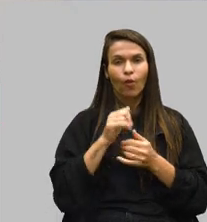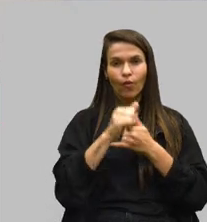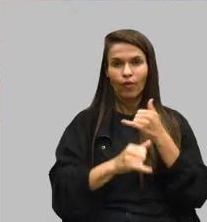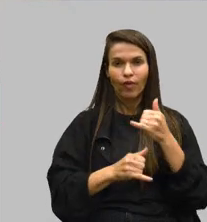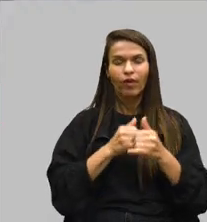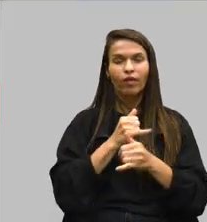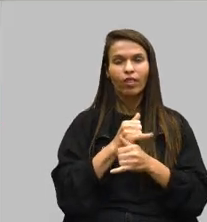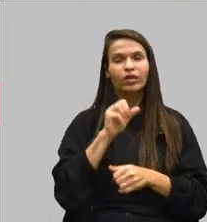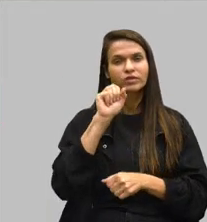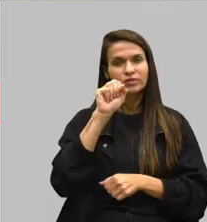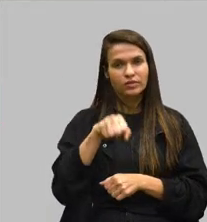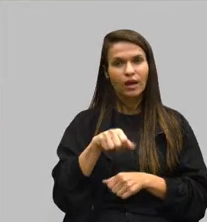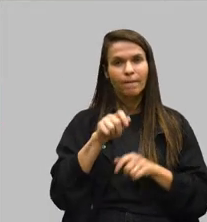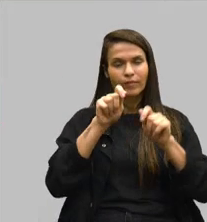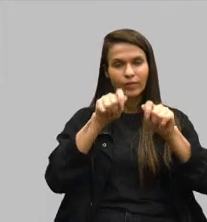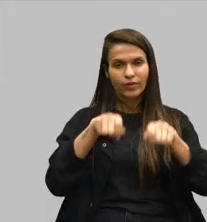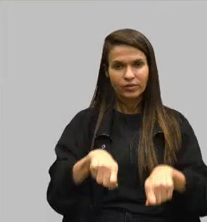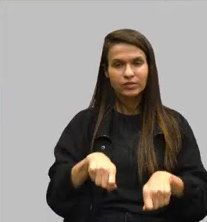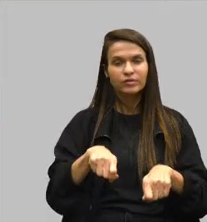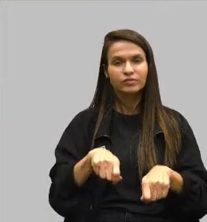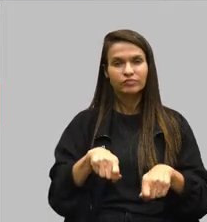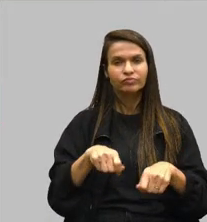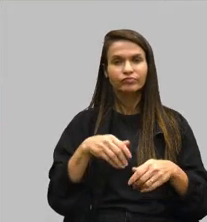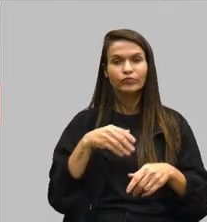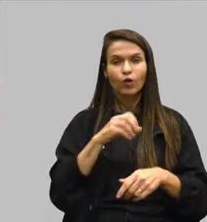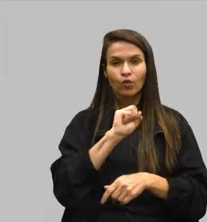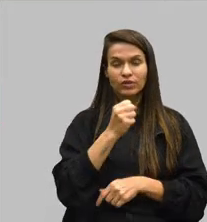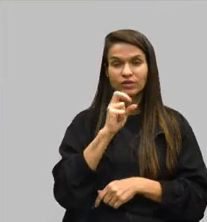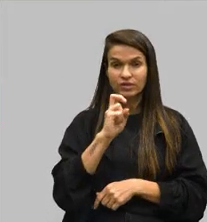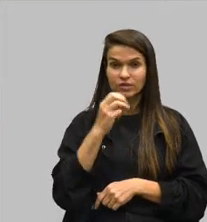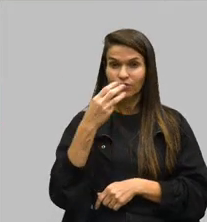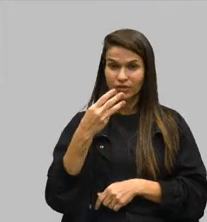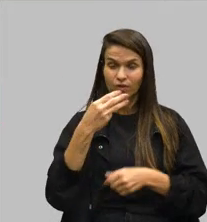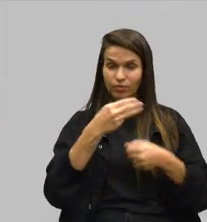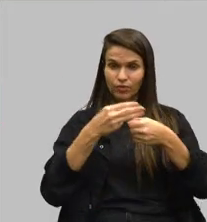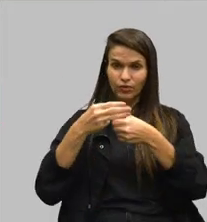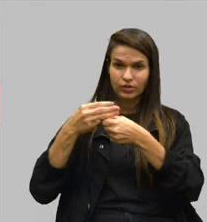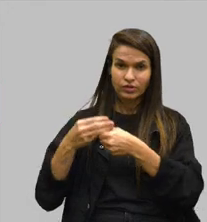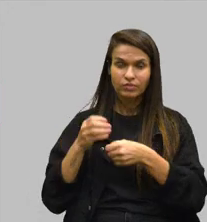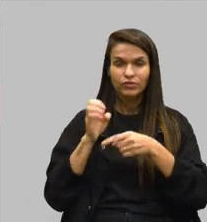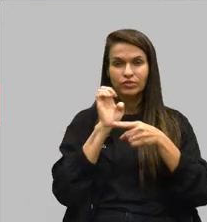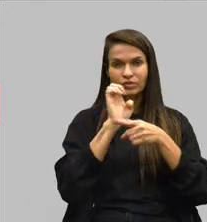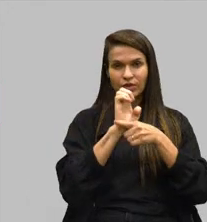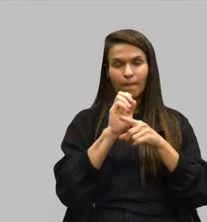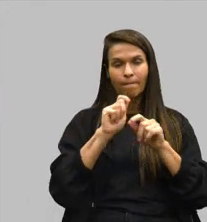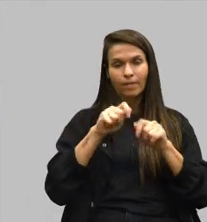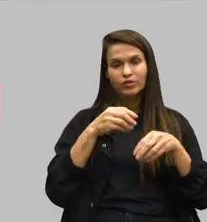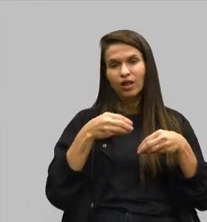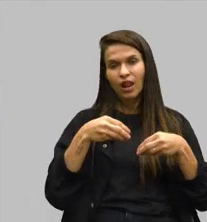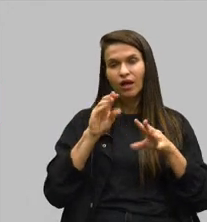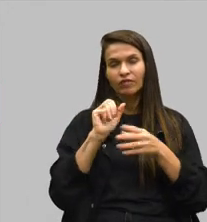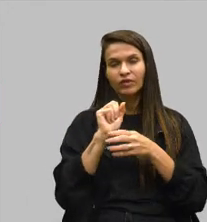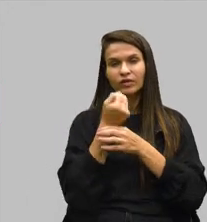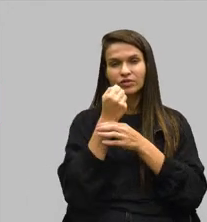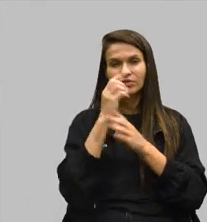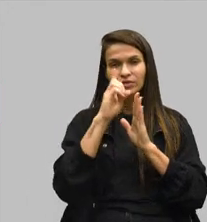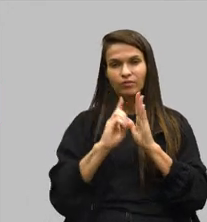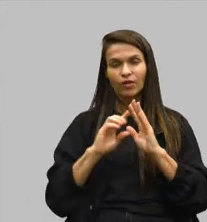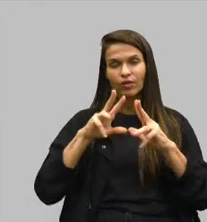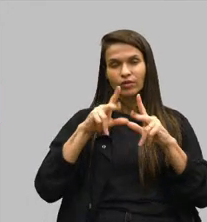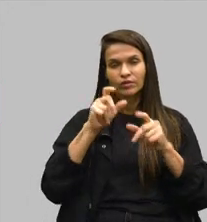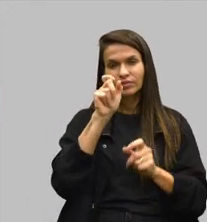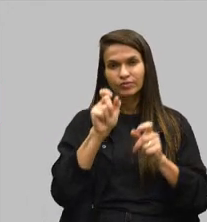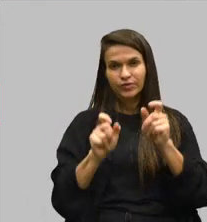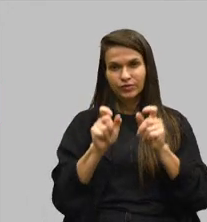sim a possibilidade de abranger os 853 municípios do Estado para que possa levar essa garantia desse direito para todas as